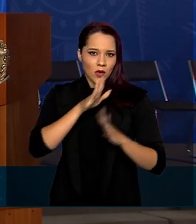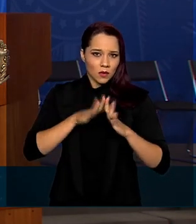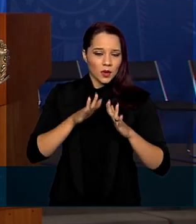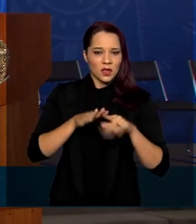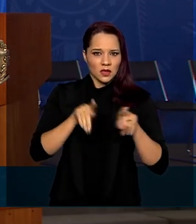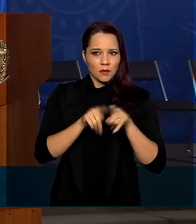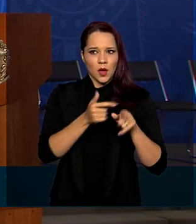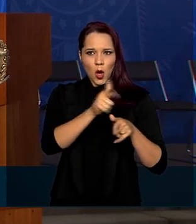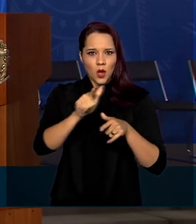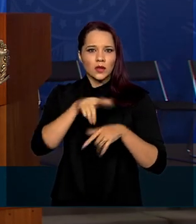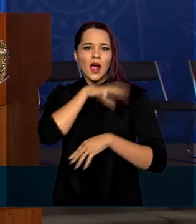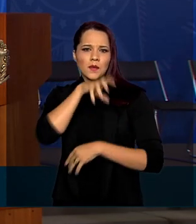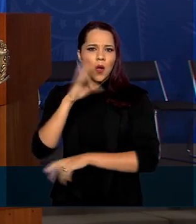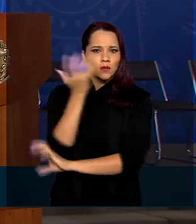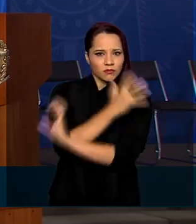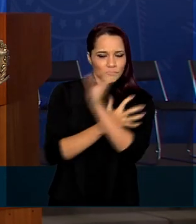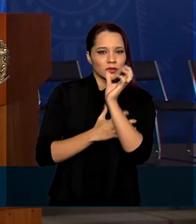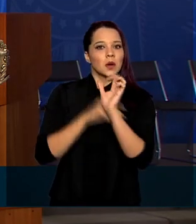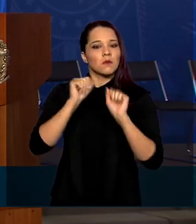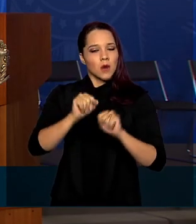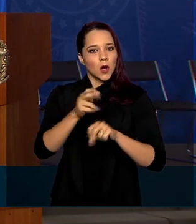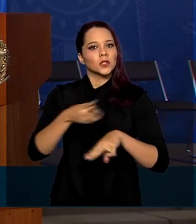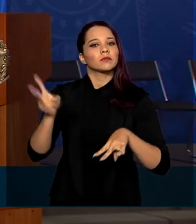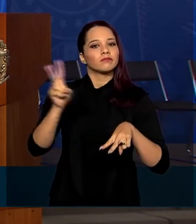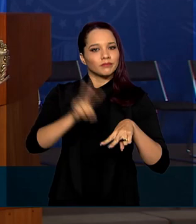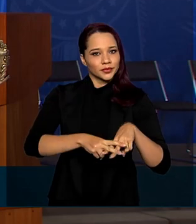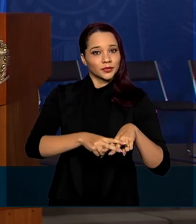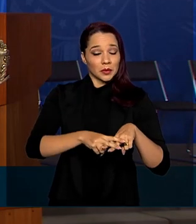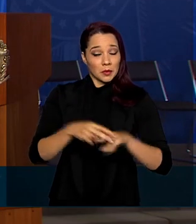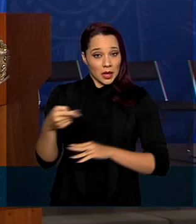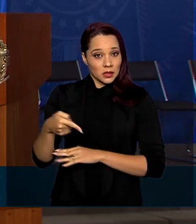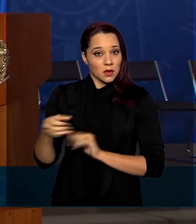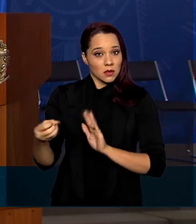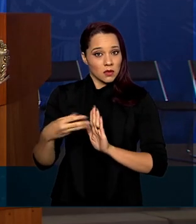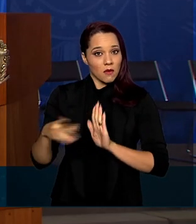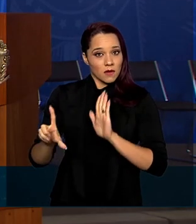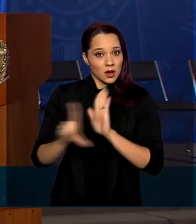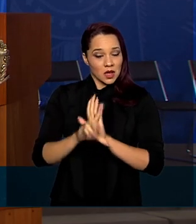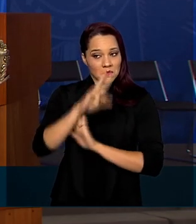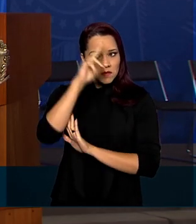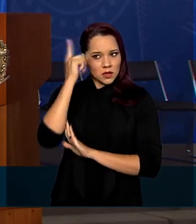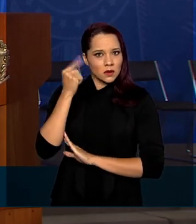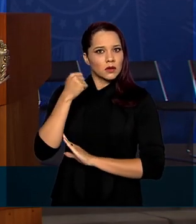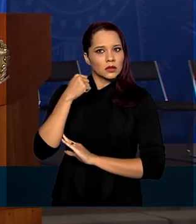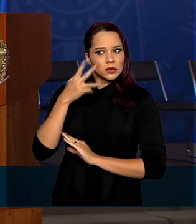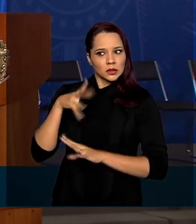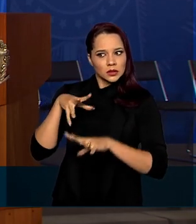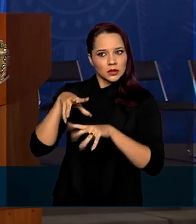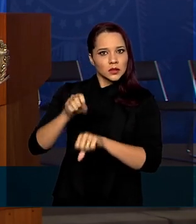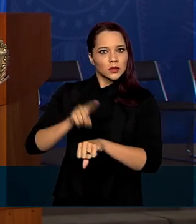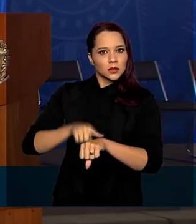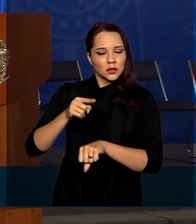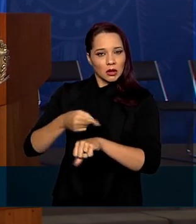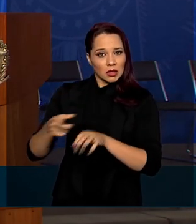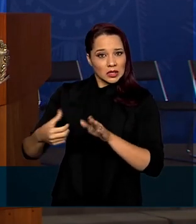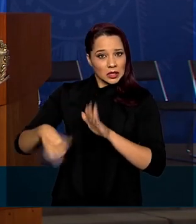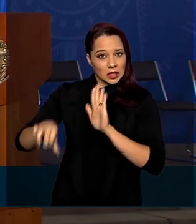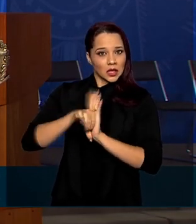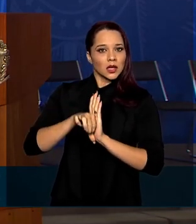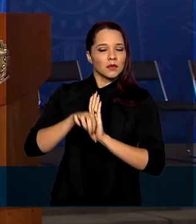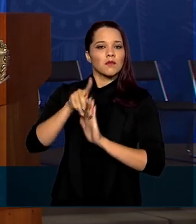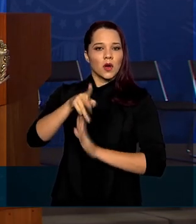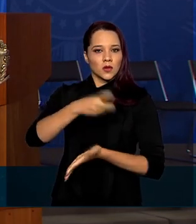silvestres poderá ser preso. Pela nova lei, quem for pego praticando esses crimes poderá ser